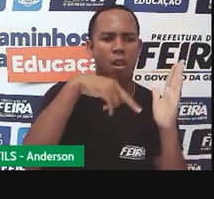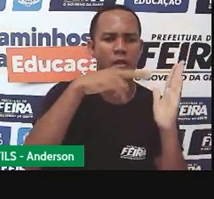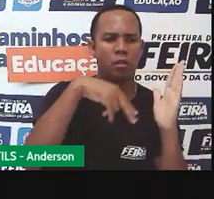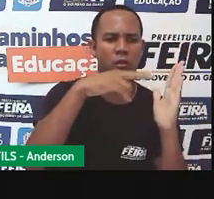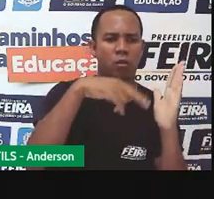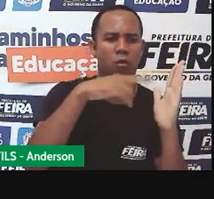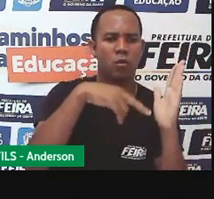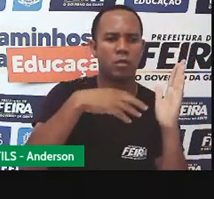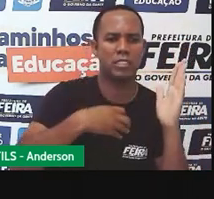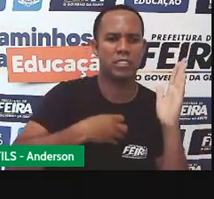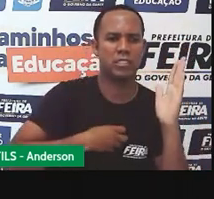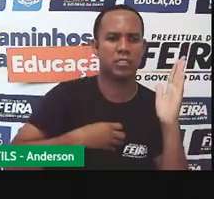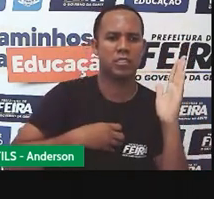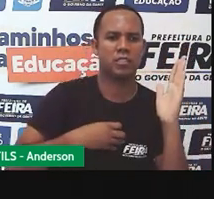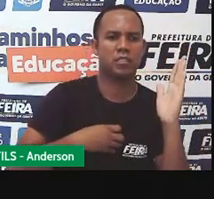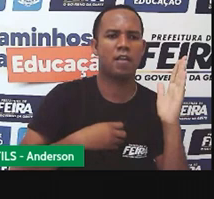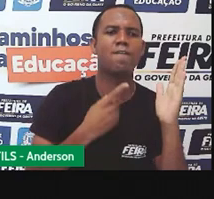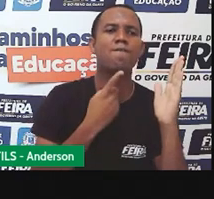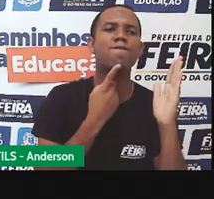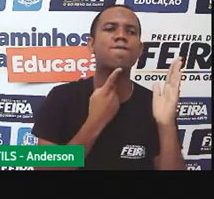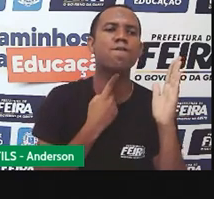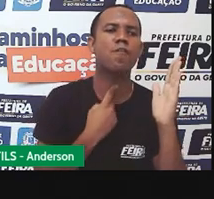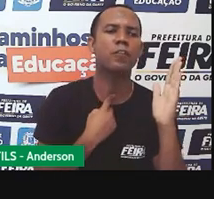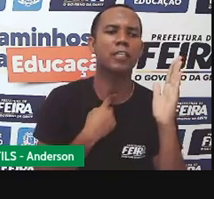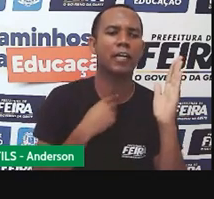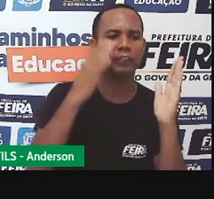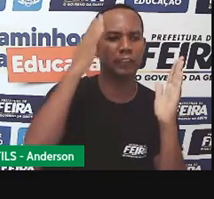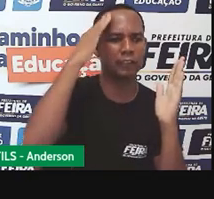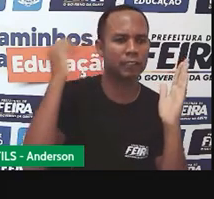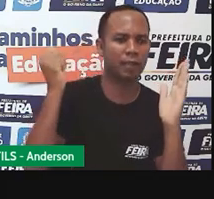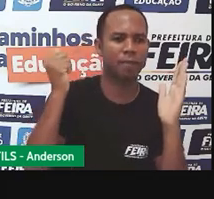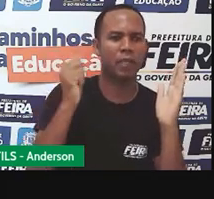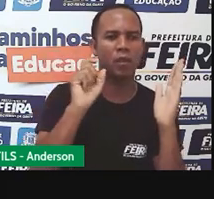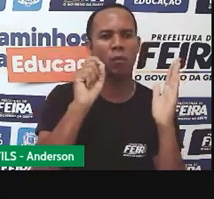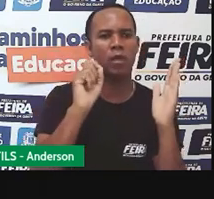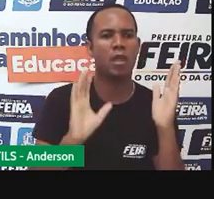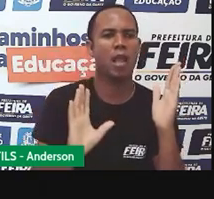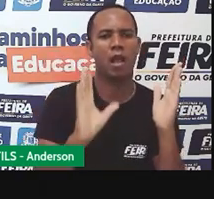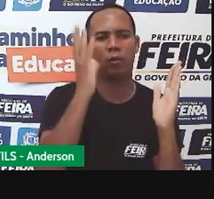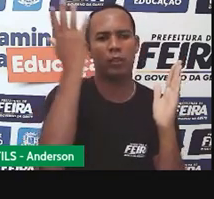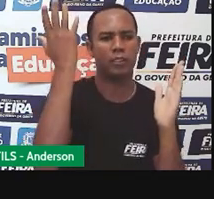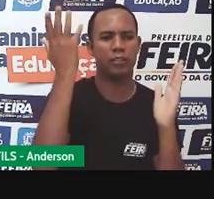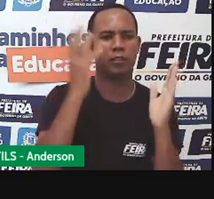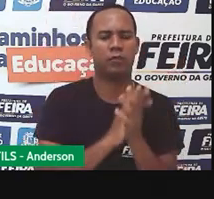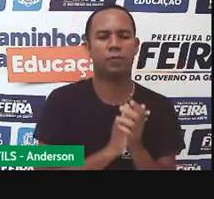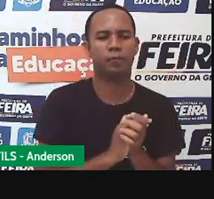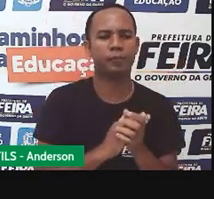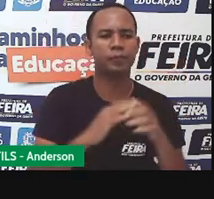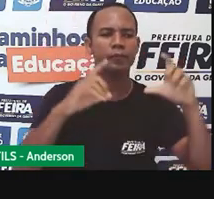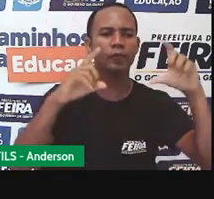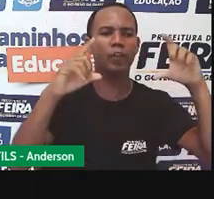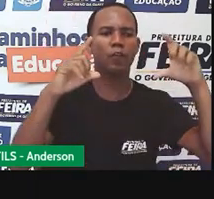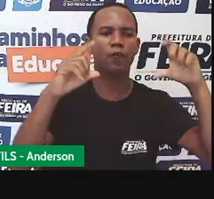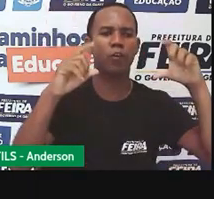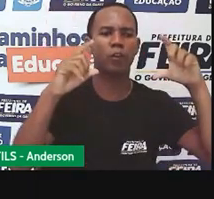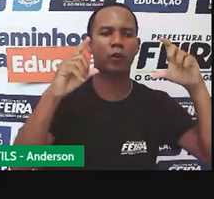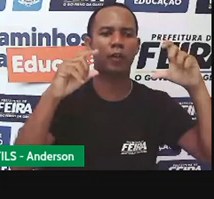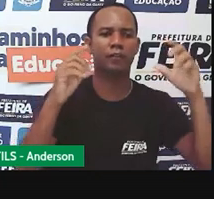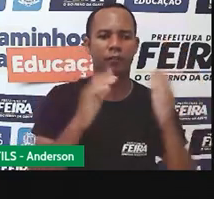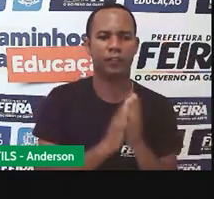sinta mais vontade de saber o que está acontecendo. A fotografia,